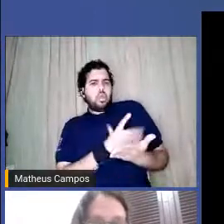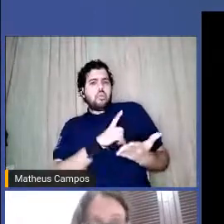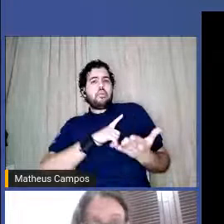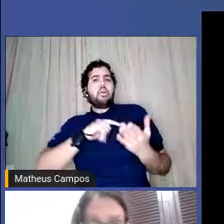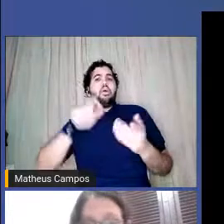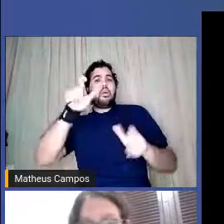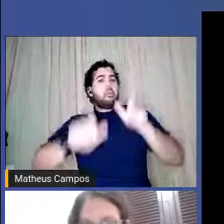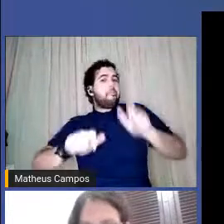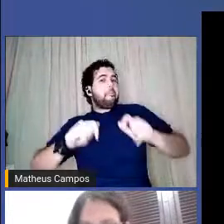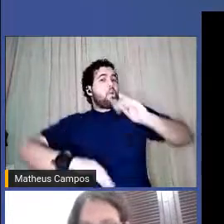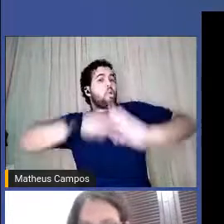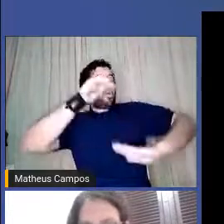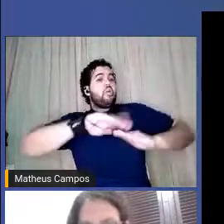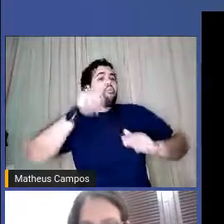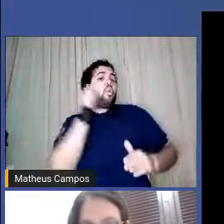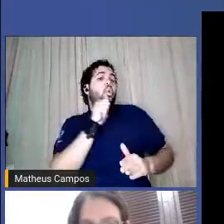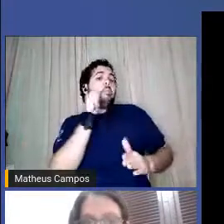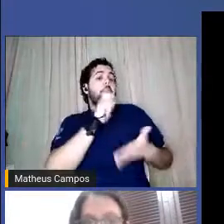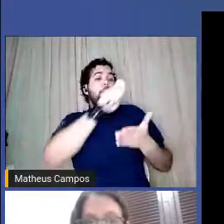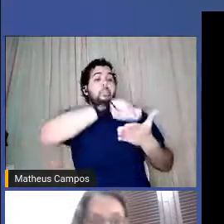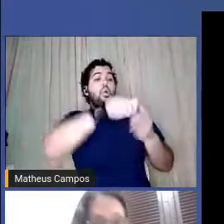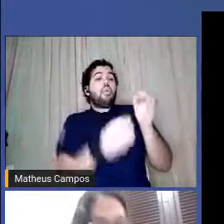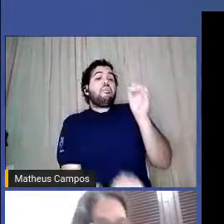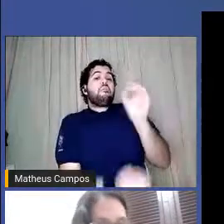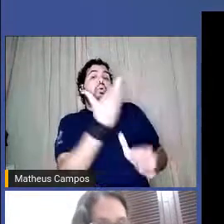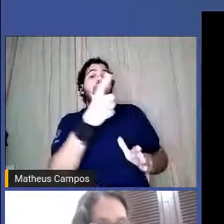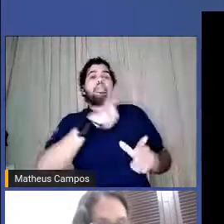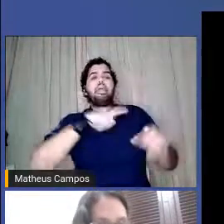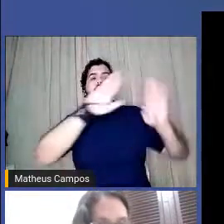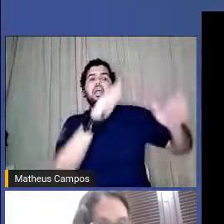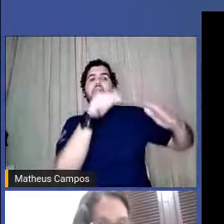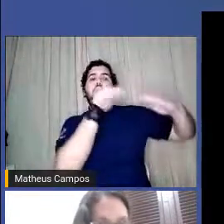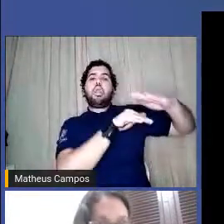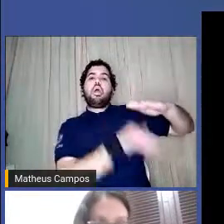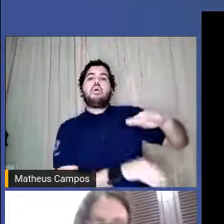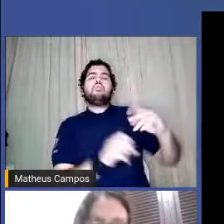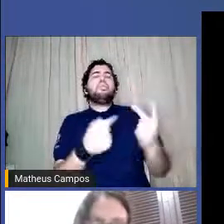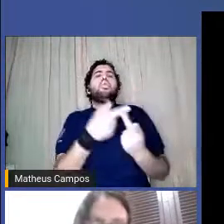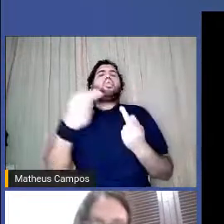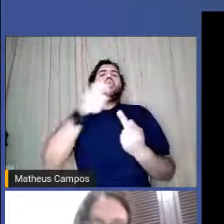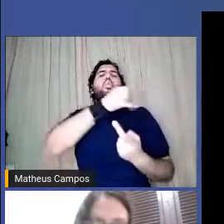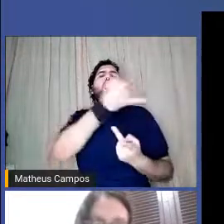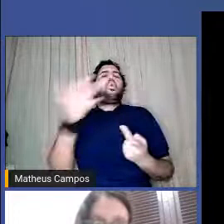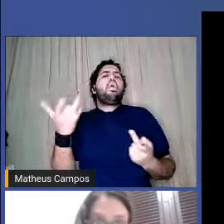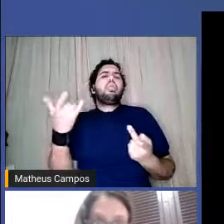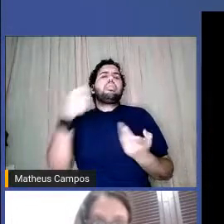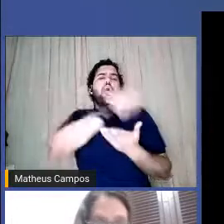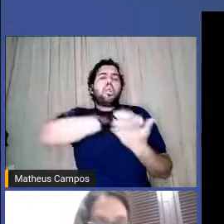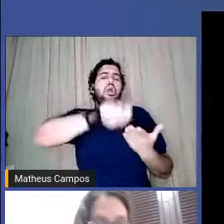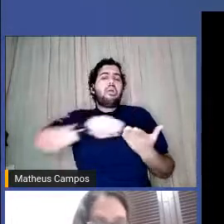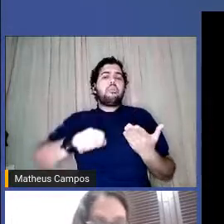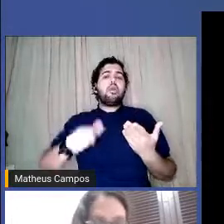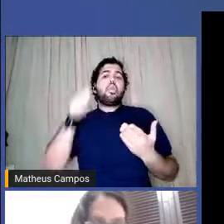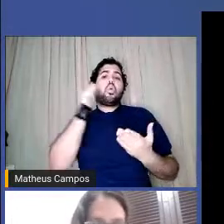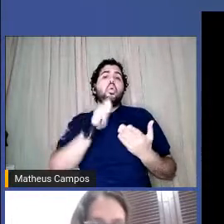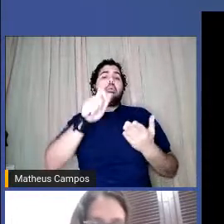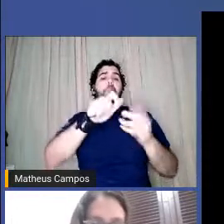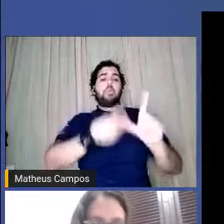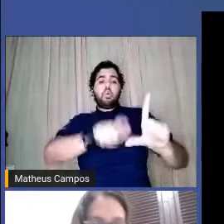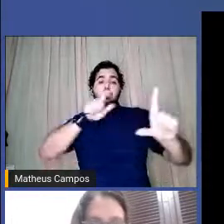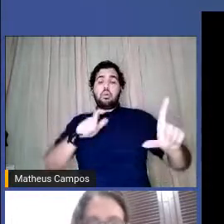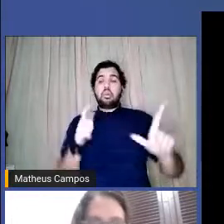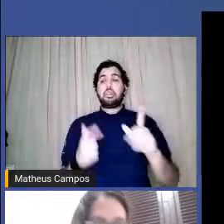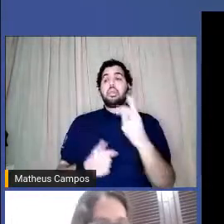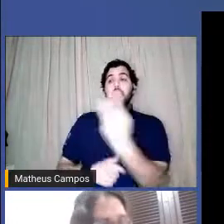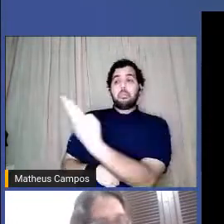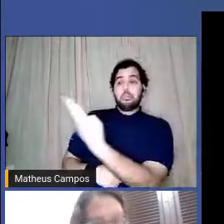você tem na sua estante? e quantos são assinados por escritores independentes? E as respostas que eu tive